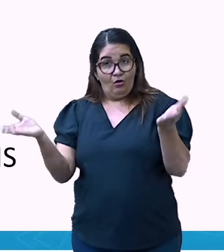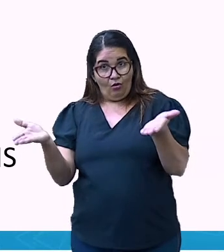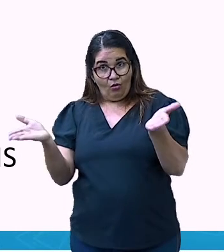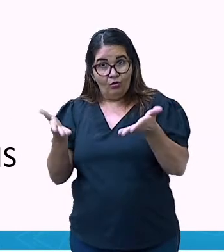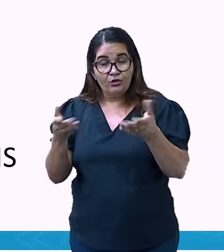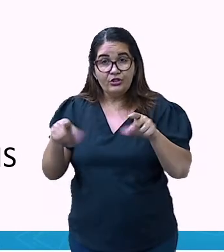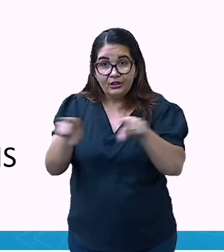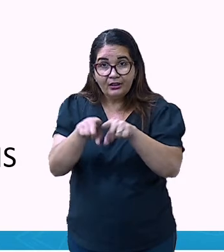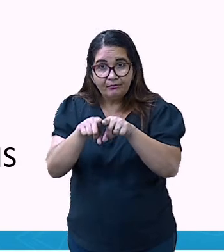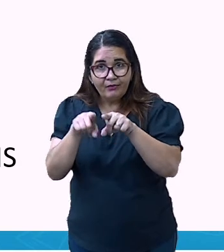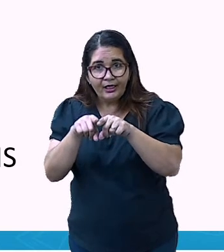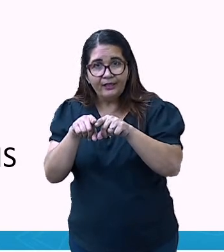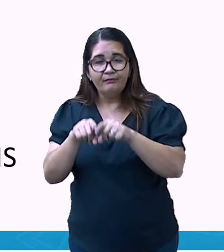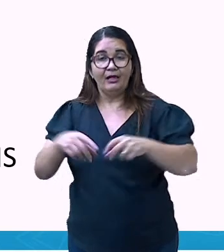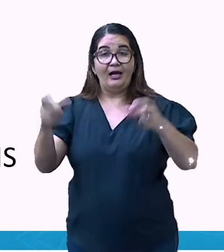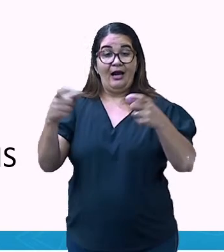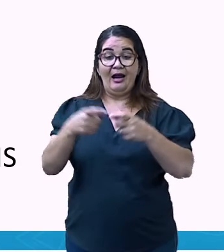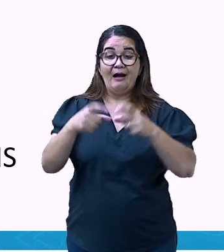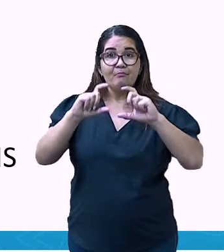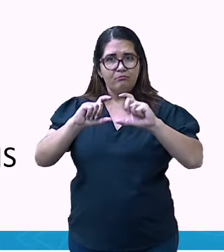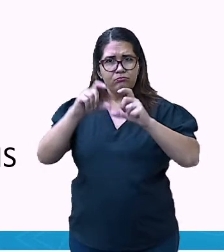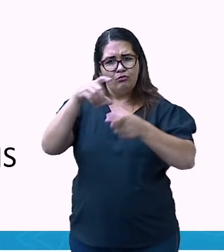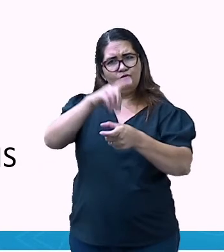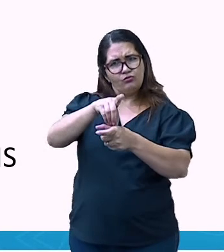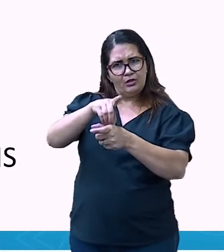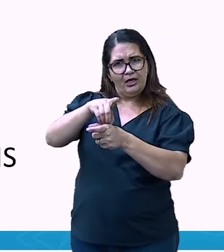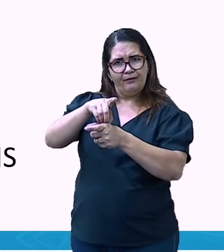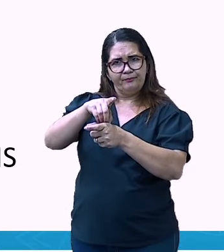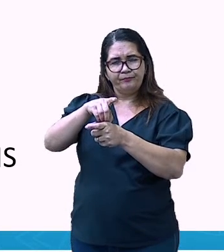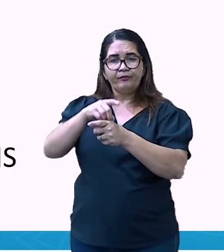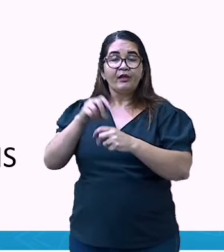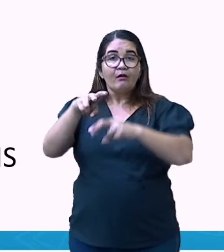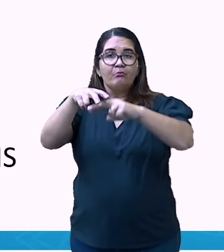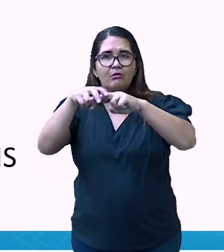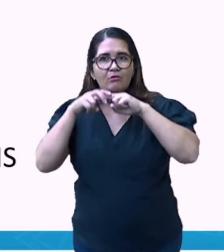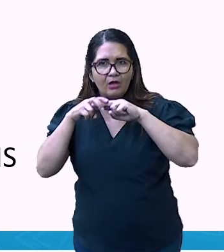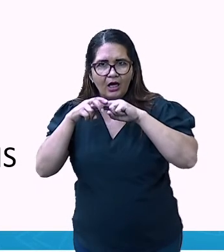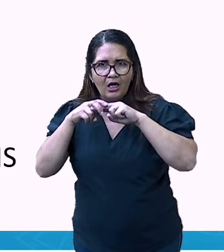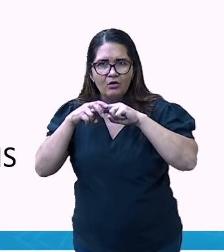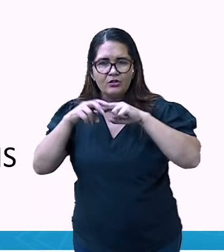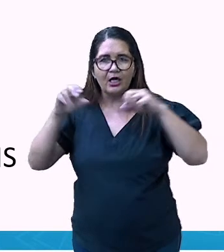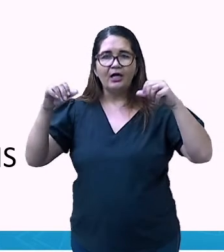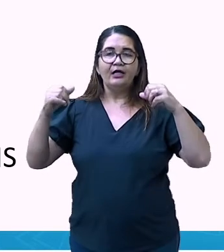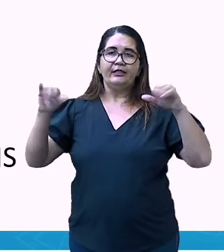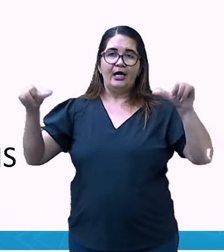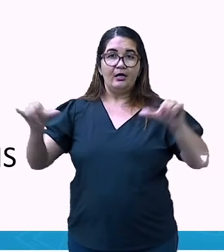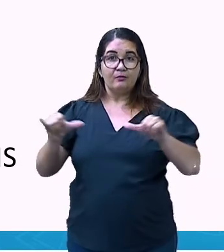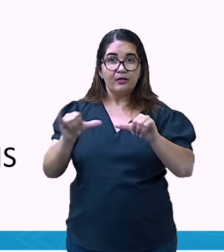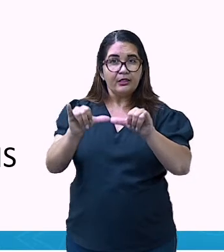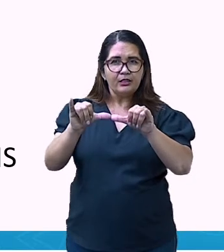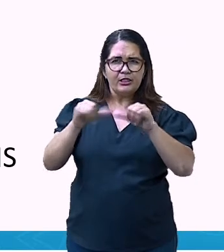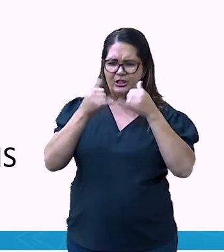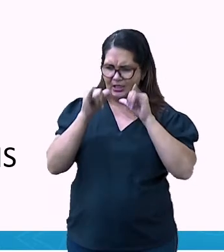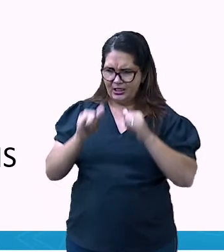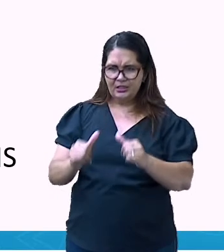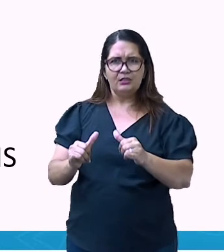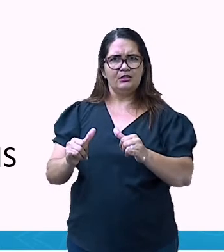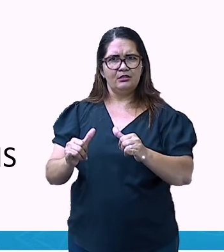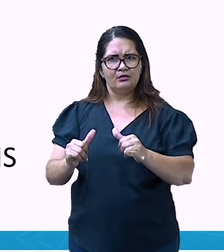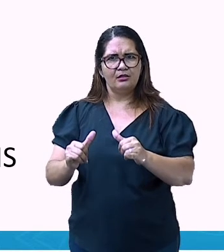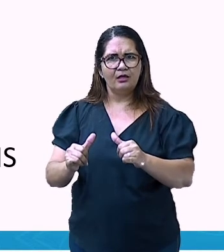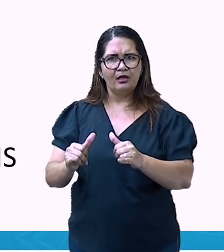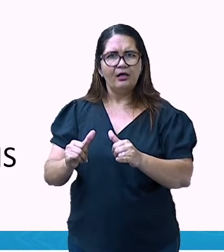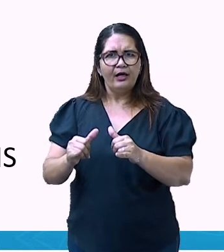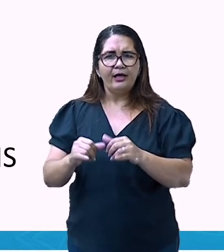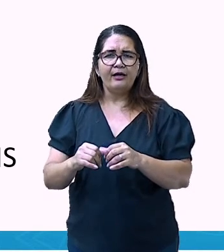precisa, indicar a direção correta. Então, ela tem entrado, aqui a gente fala em desuso, ela não tem se